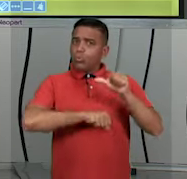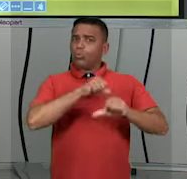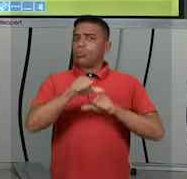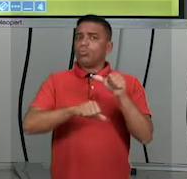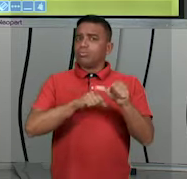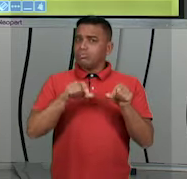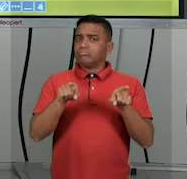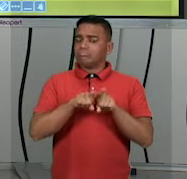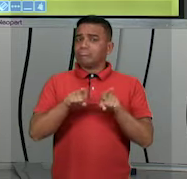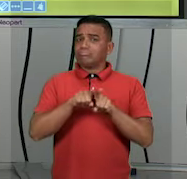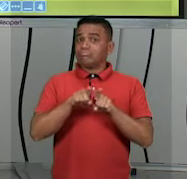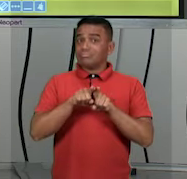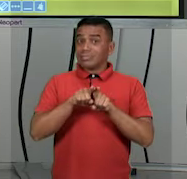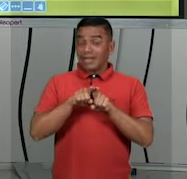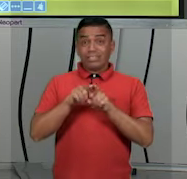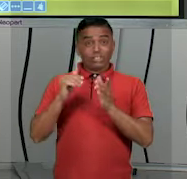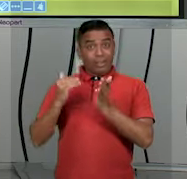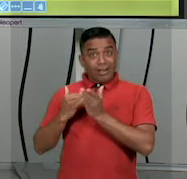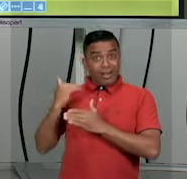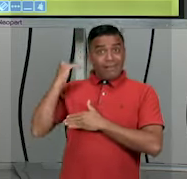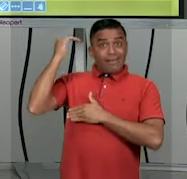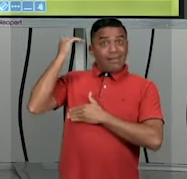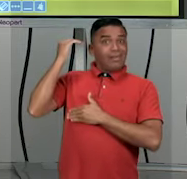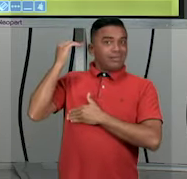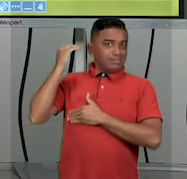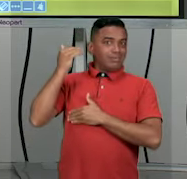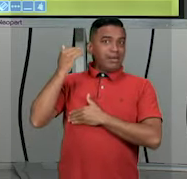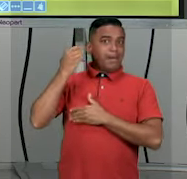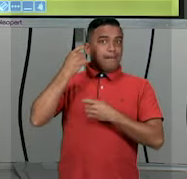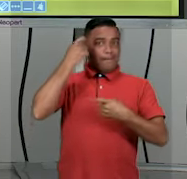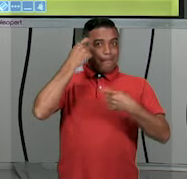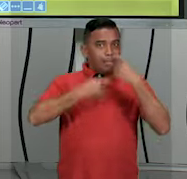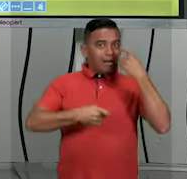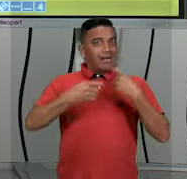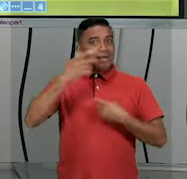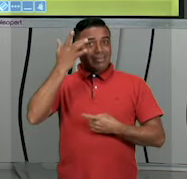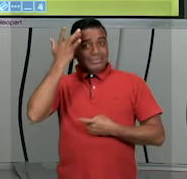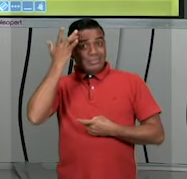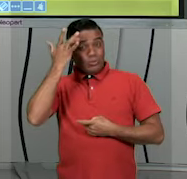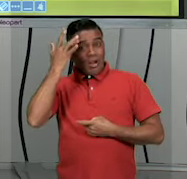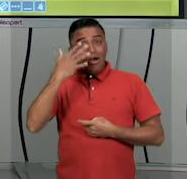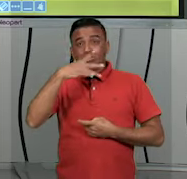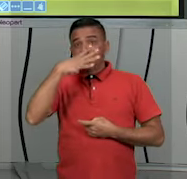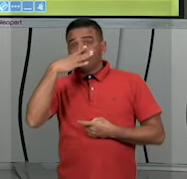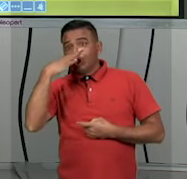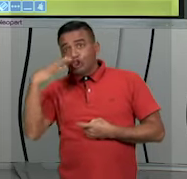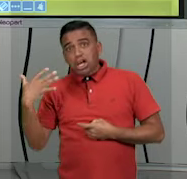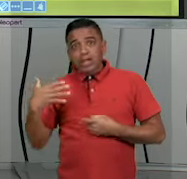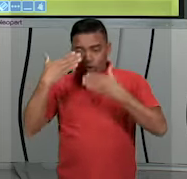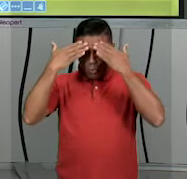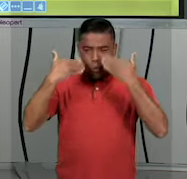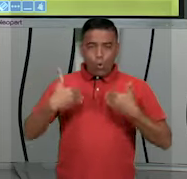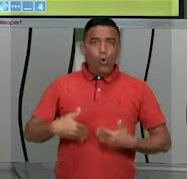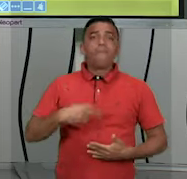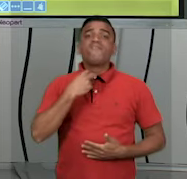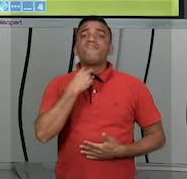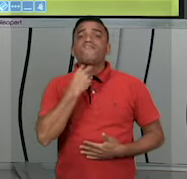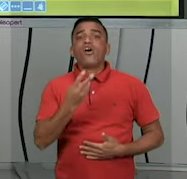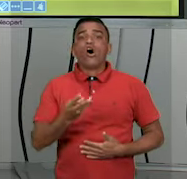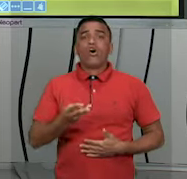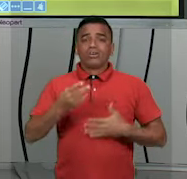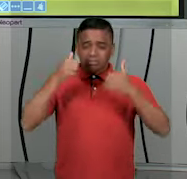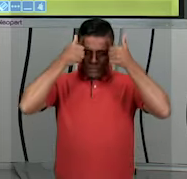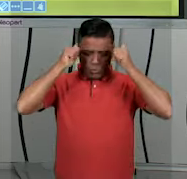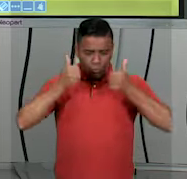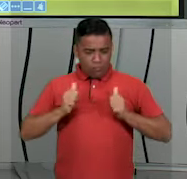Chega a fase da maturação sexual, os cheiros do corpo mudam, a voz muda, a forma muda,